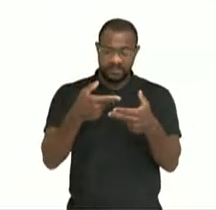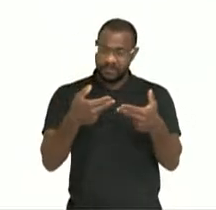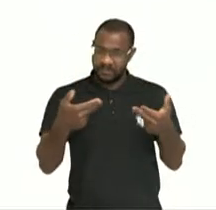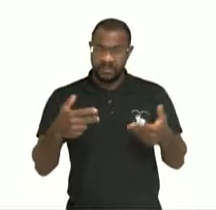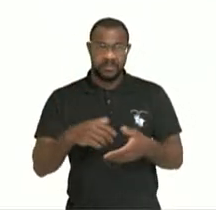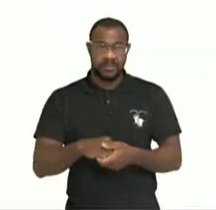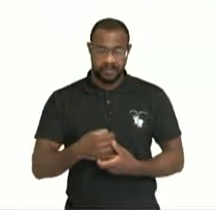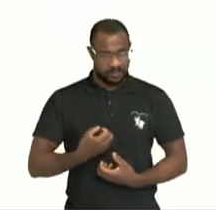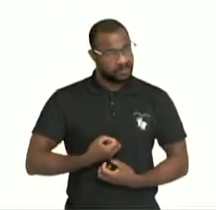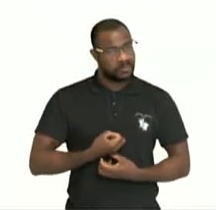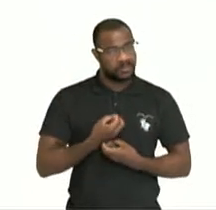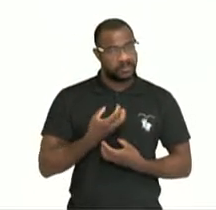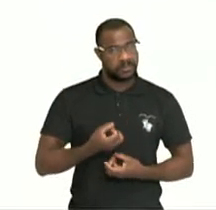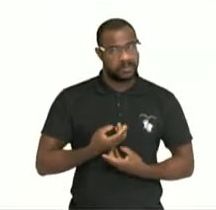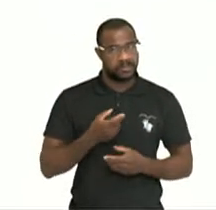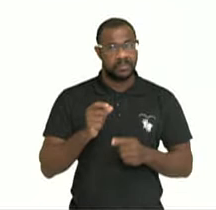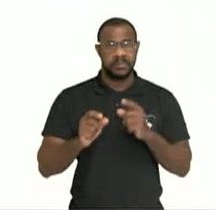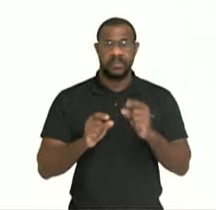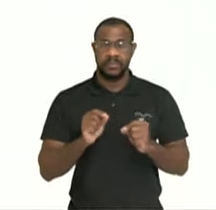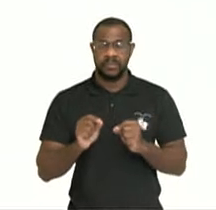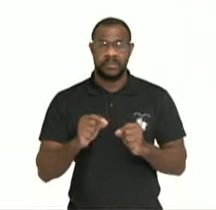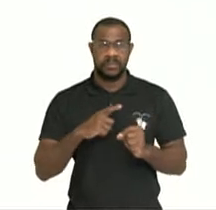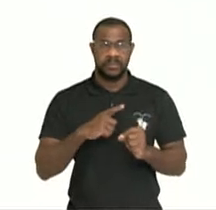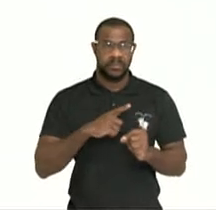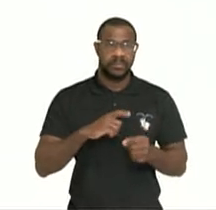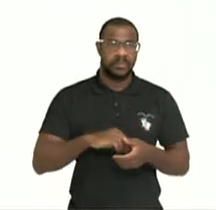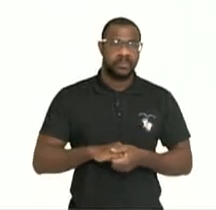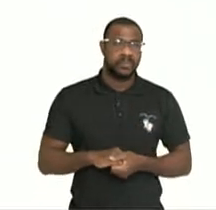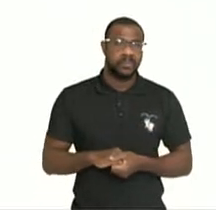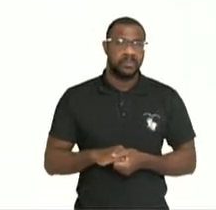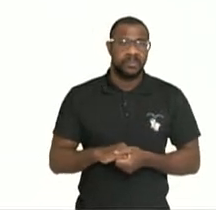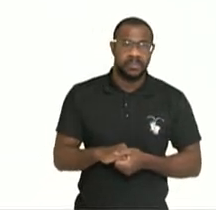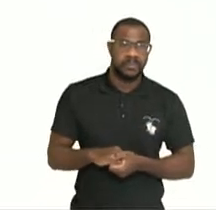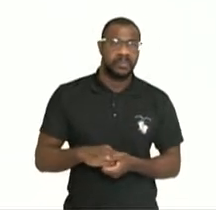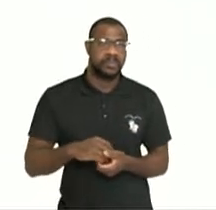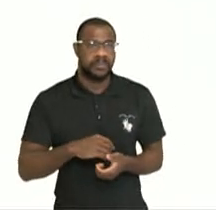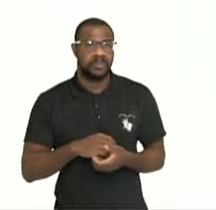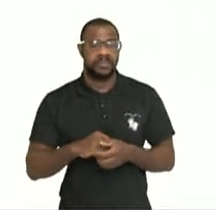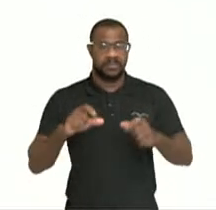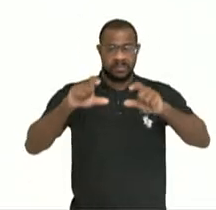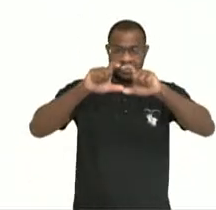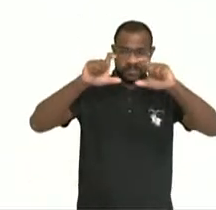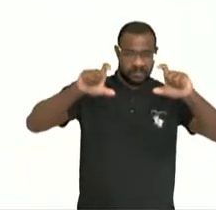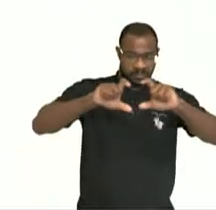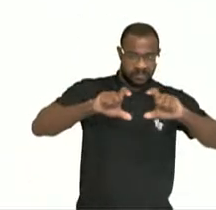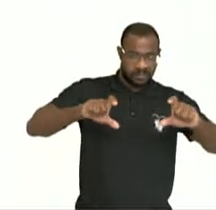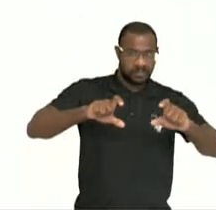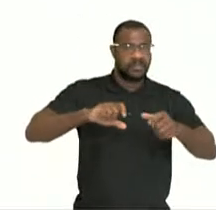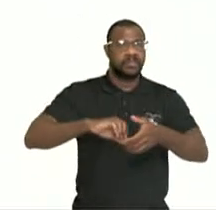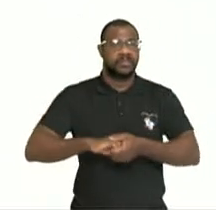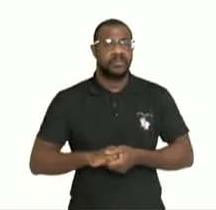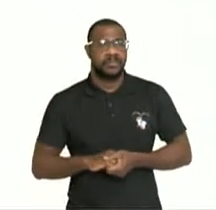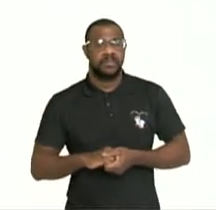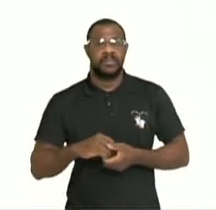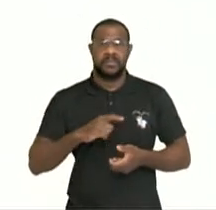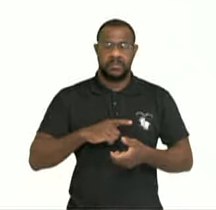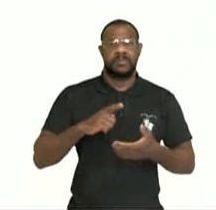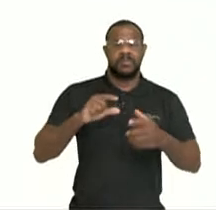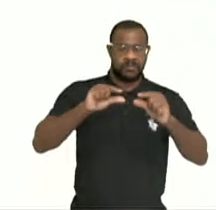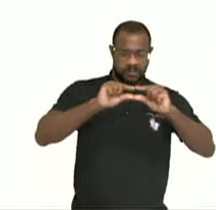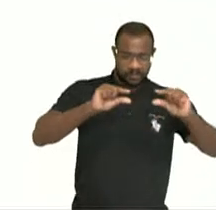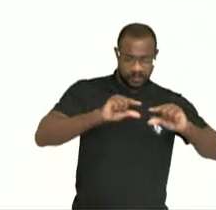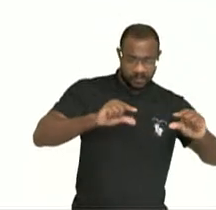o poema no plano da expressão, isso é, na estrofação, a métrica dos versos,